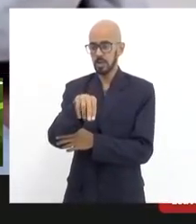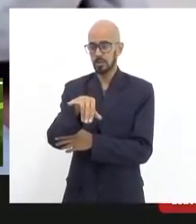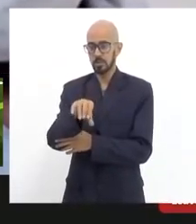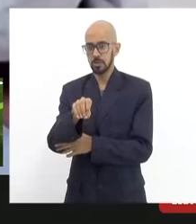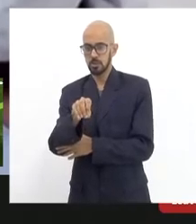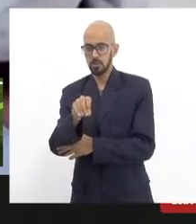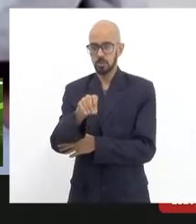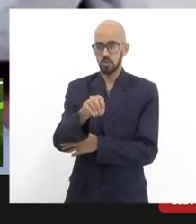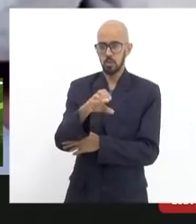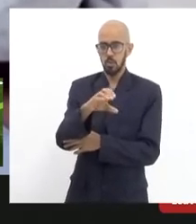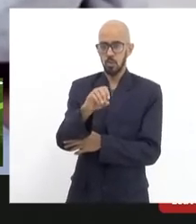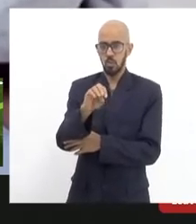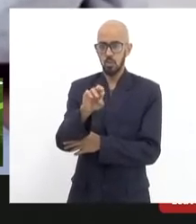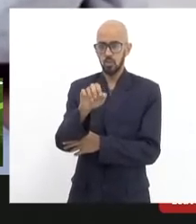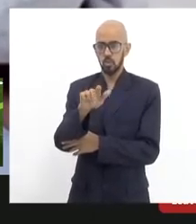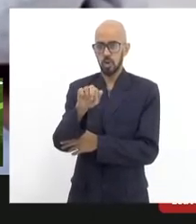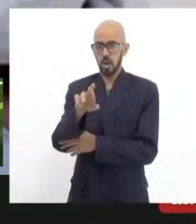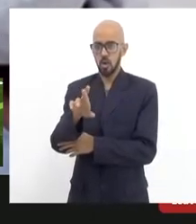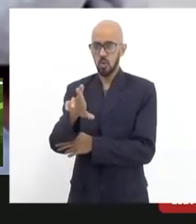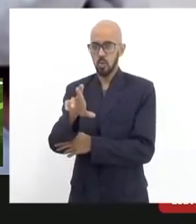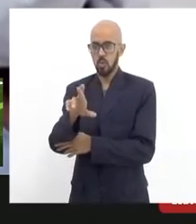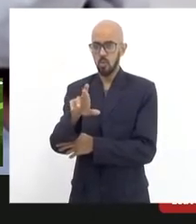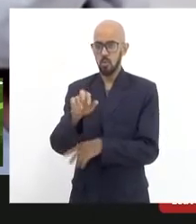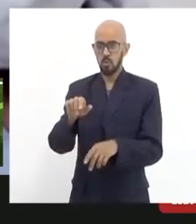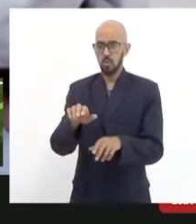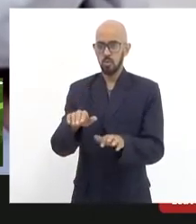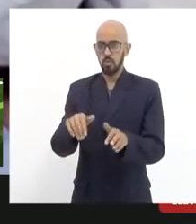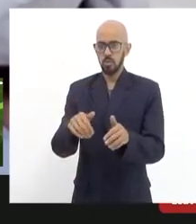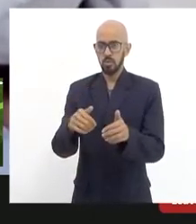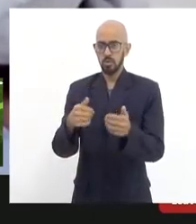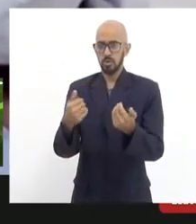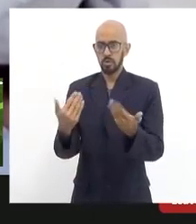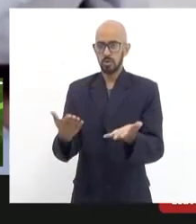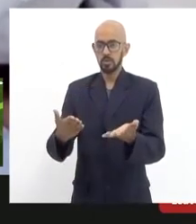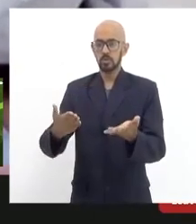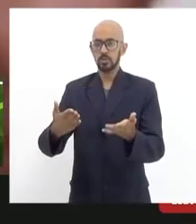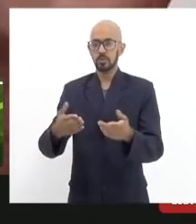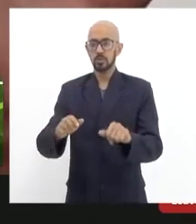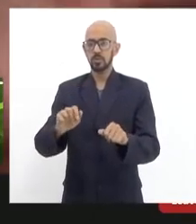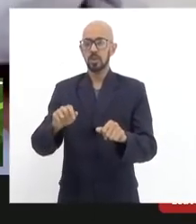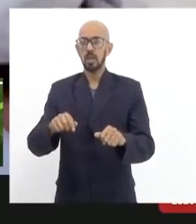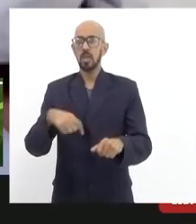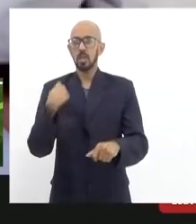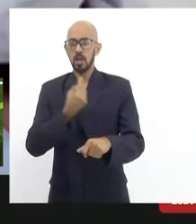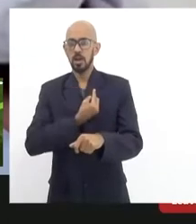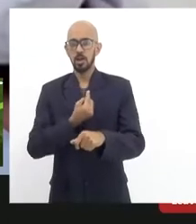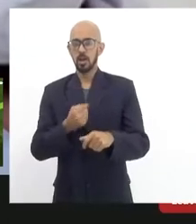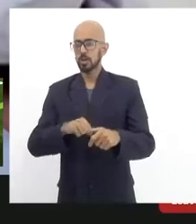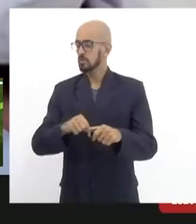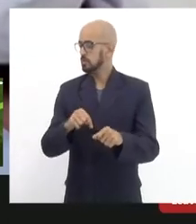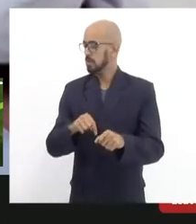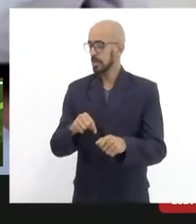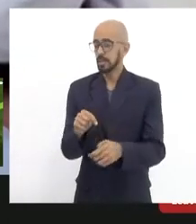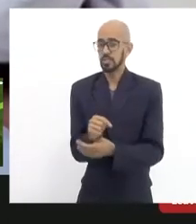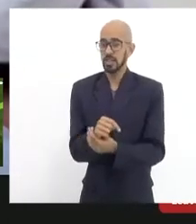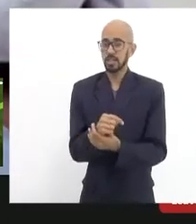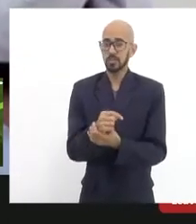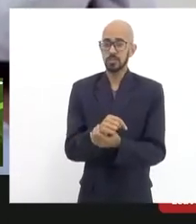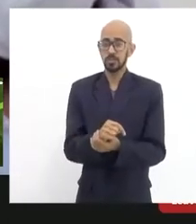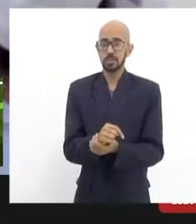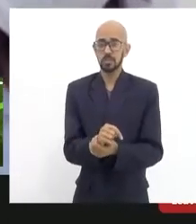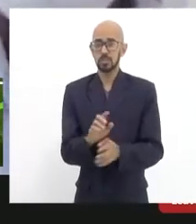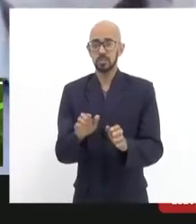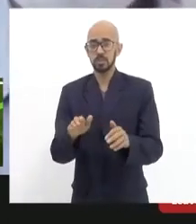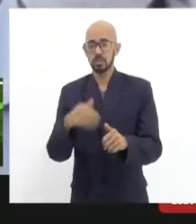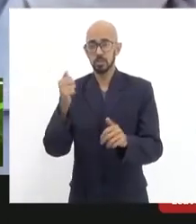e adequação ao modo de vida de Santa Tereza. De maneira que nós vamos em frente neste trabalho, queremos